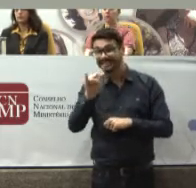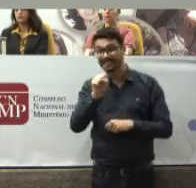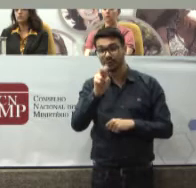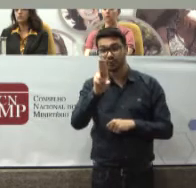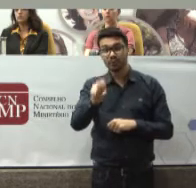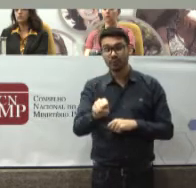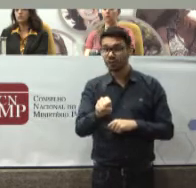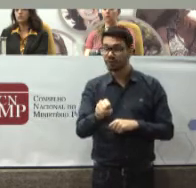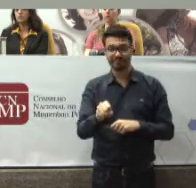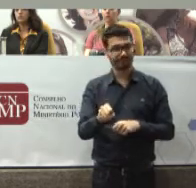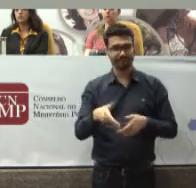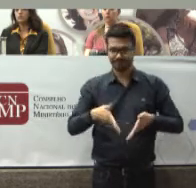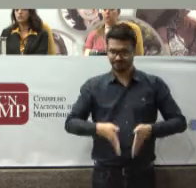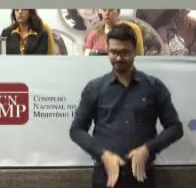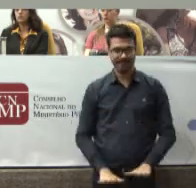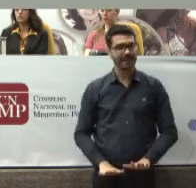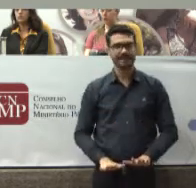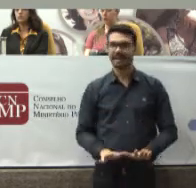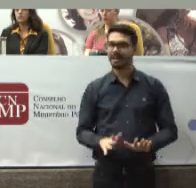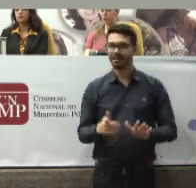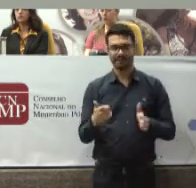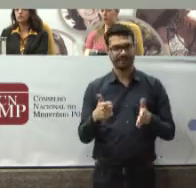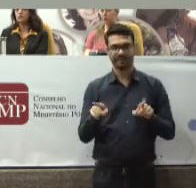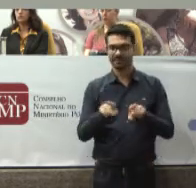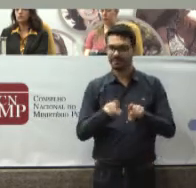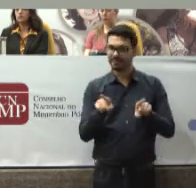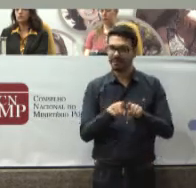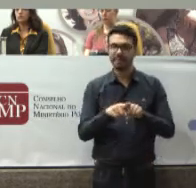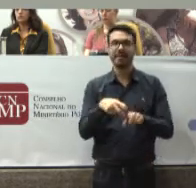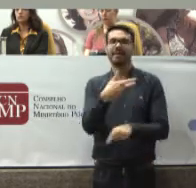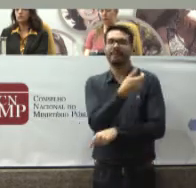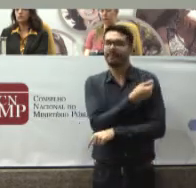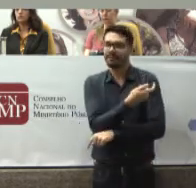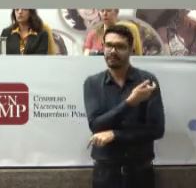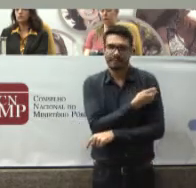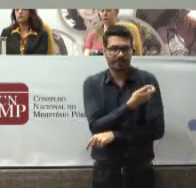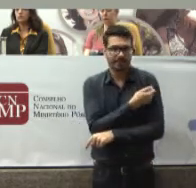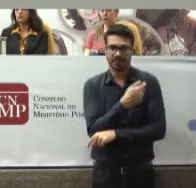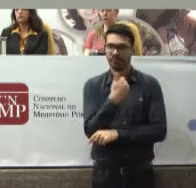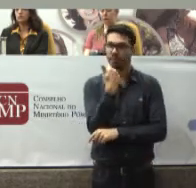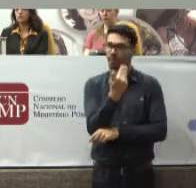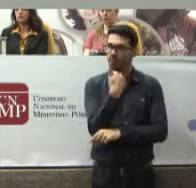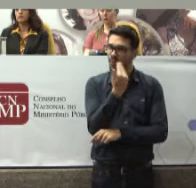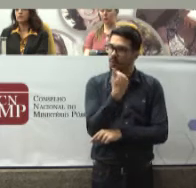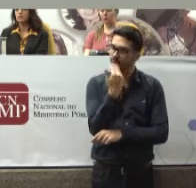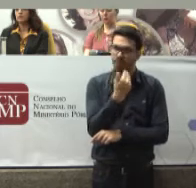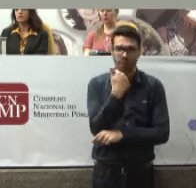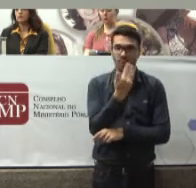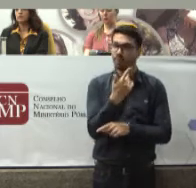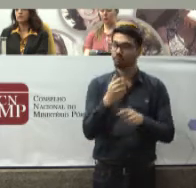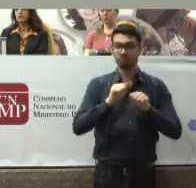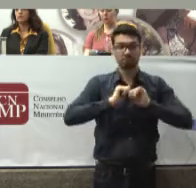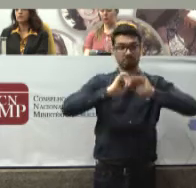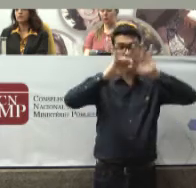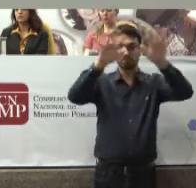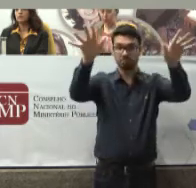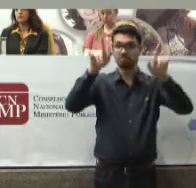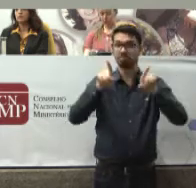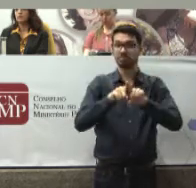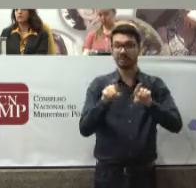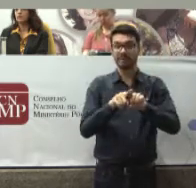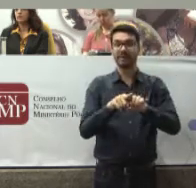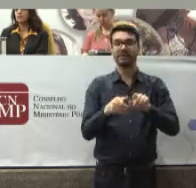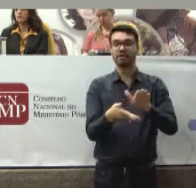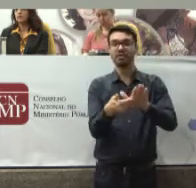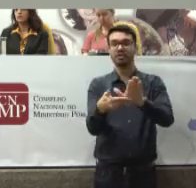Milhares de partos Não seriam feitos A cobertura De vacinação Pública No Brasil Não teria já Erradicado Inúmeras